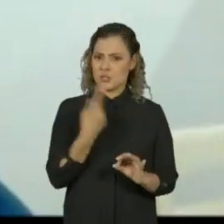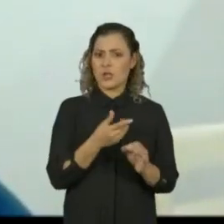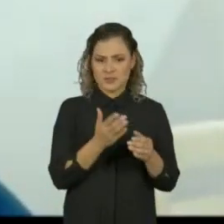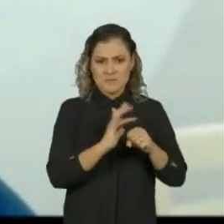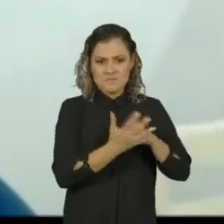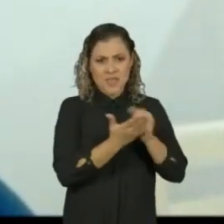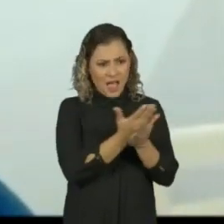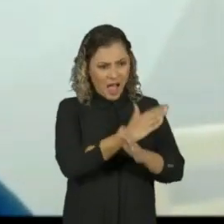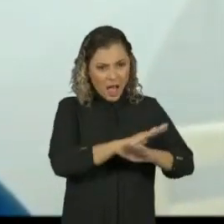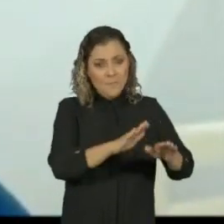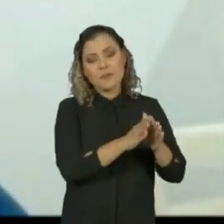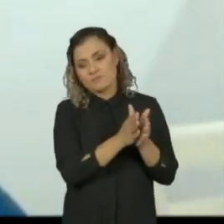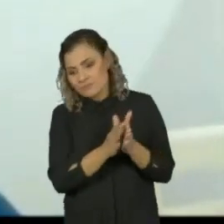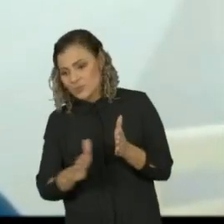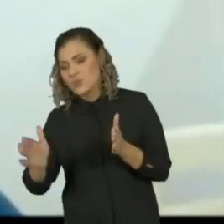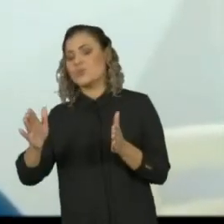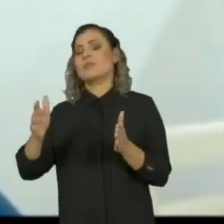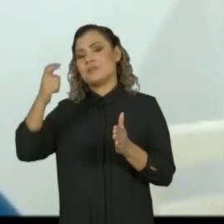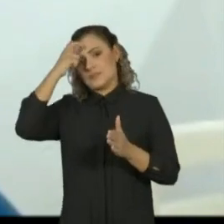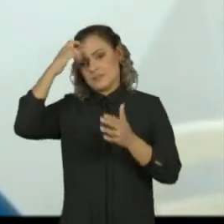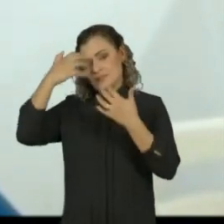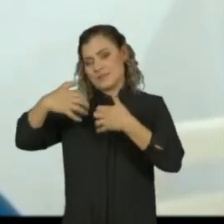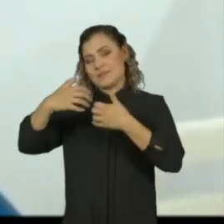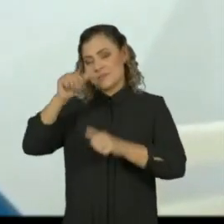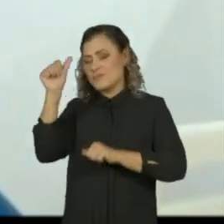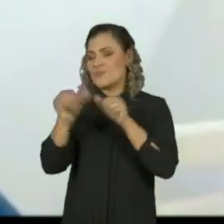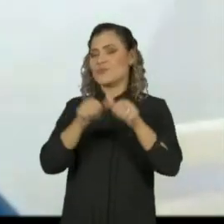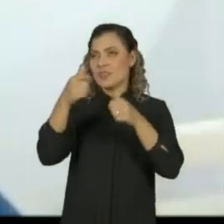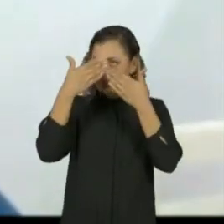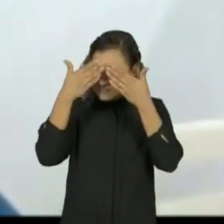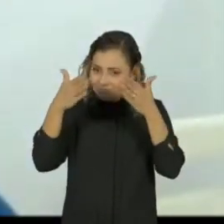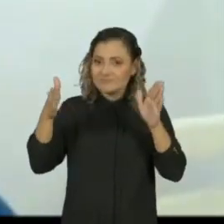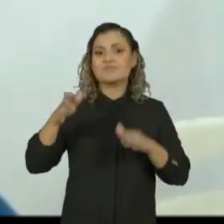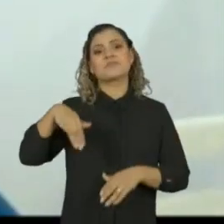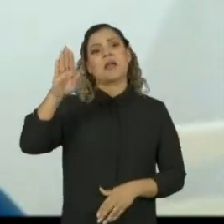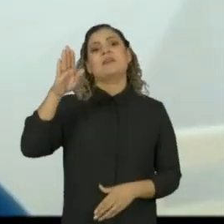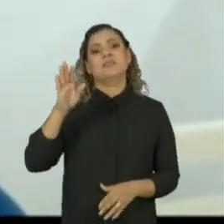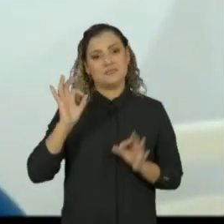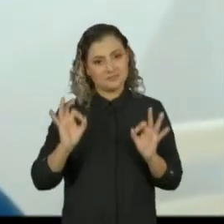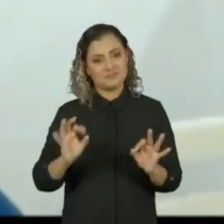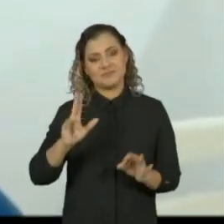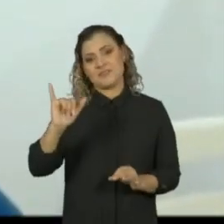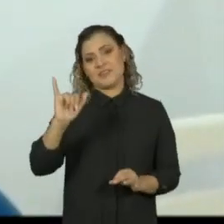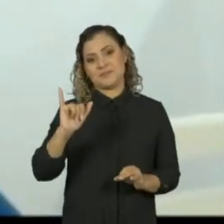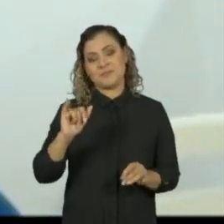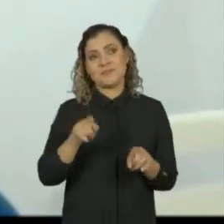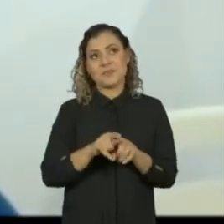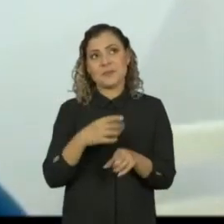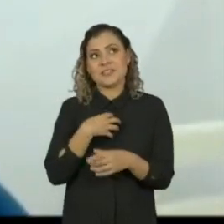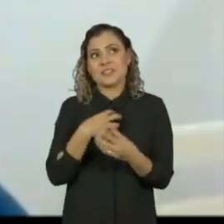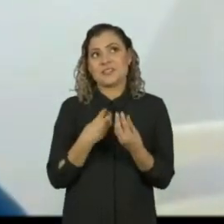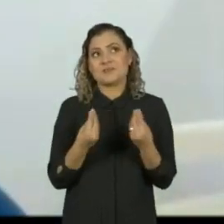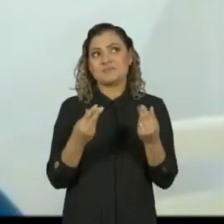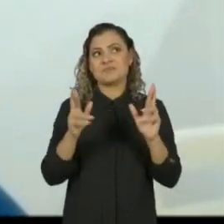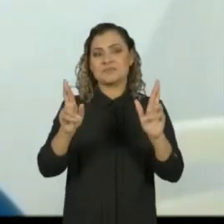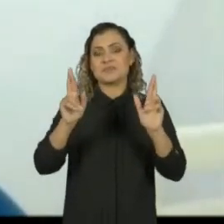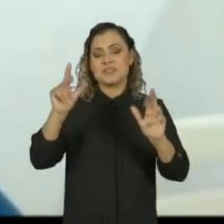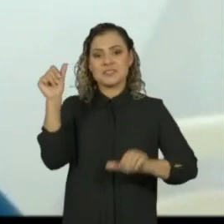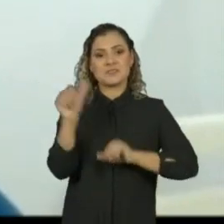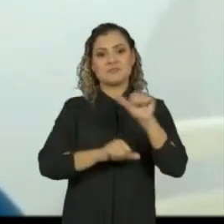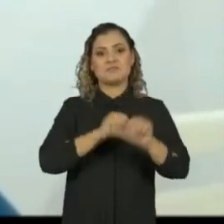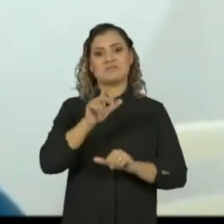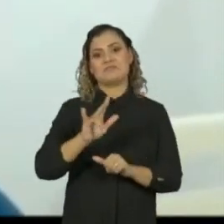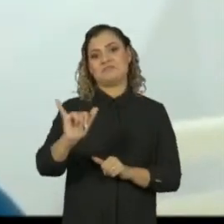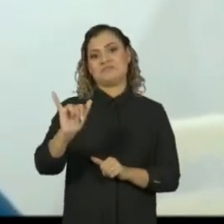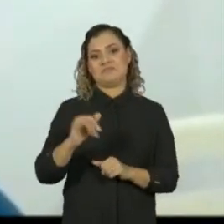por essa pandemia com uma outra cabeça, com outro pensamento e com uma esperança renovada.